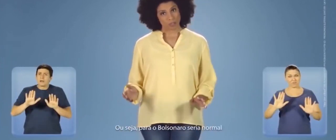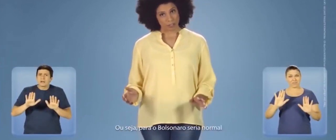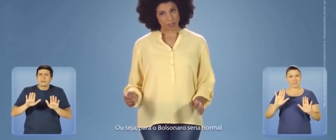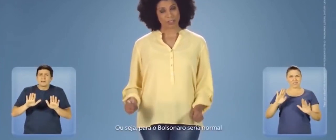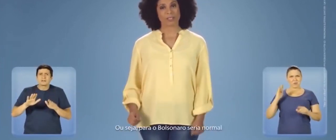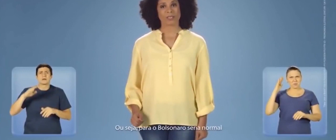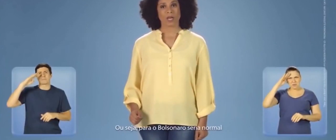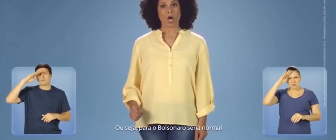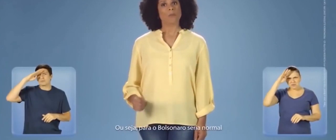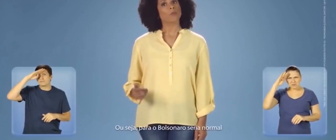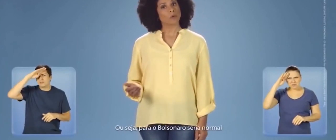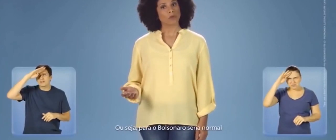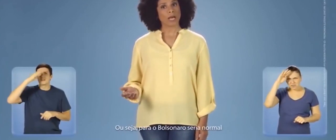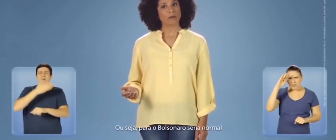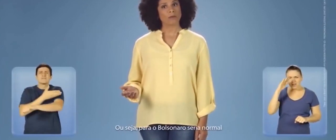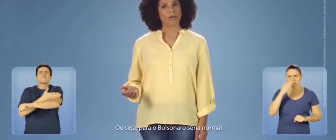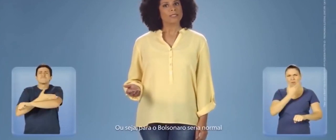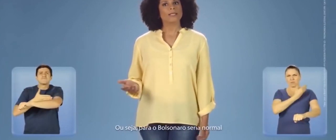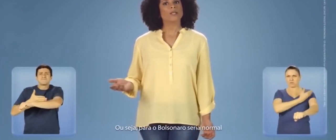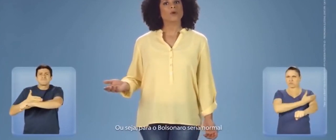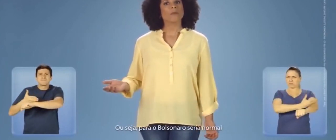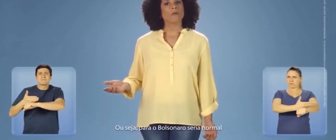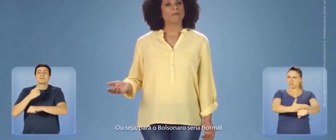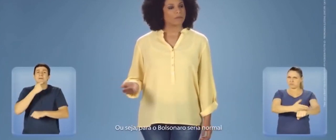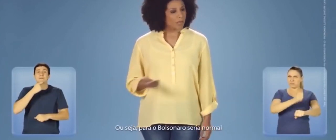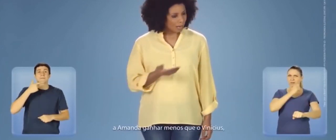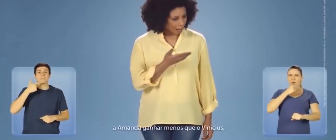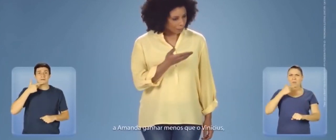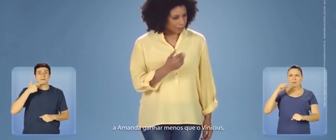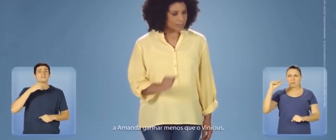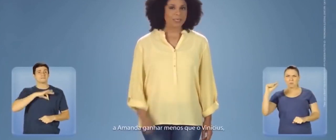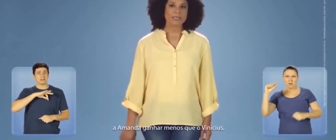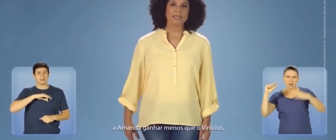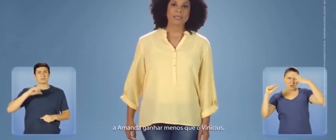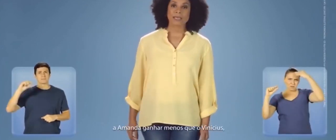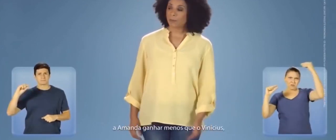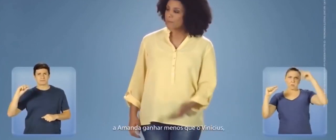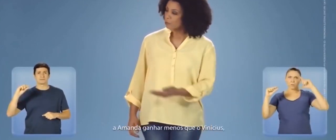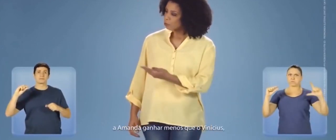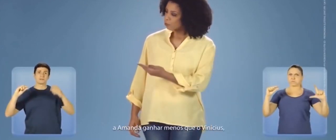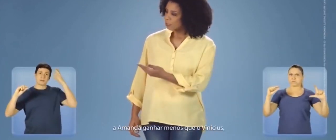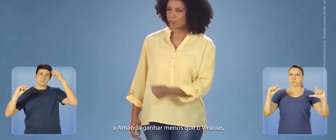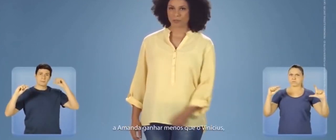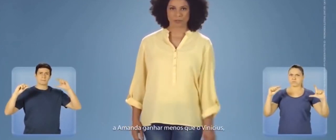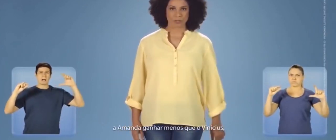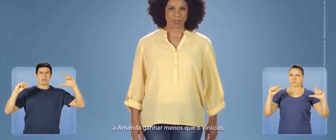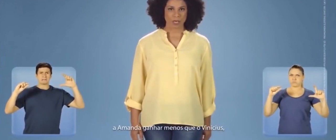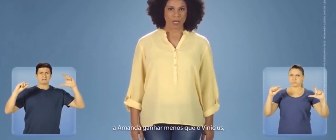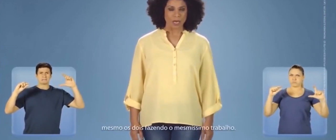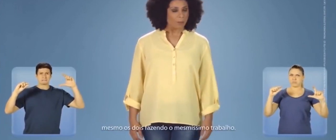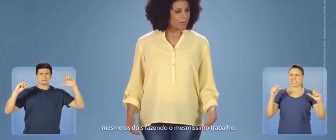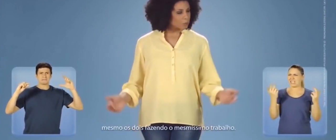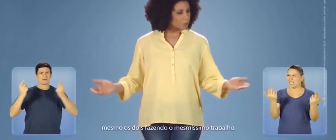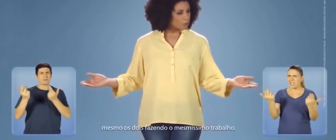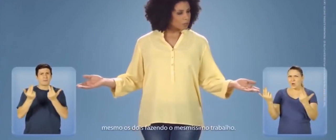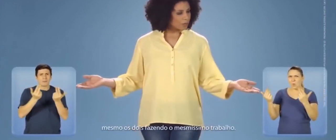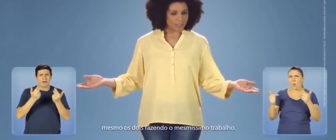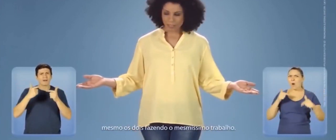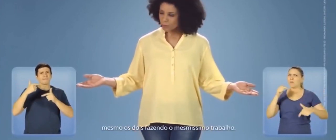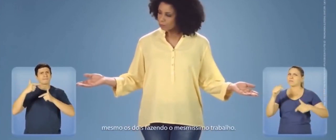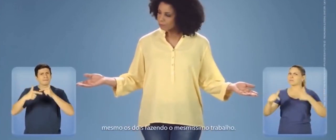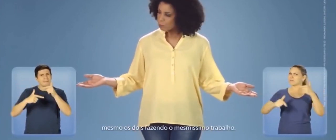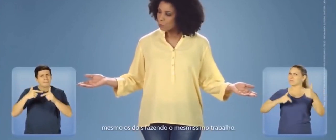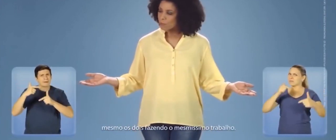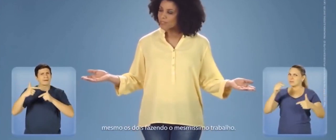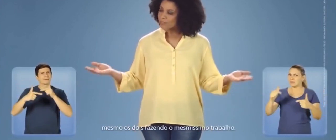Ou seja, para o Bolsonaro, seria normal a Amanda ganhar menos que o Vinícius. Mesmo os dois